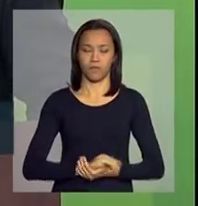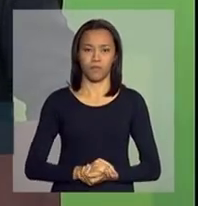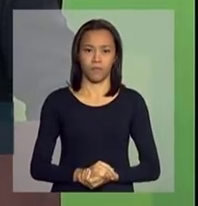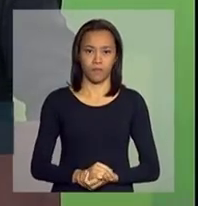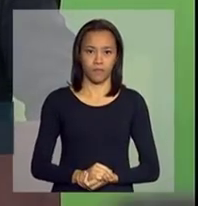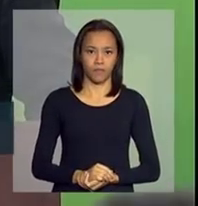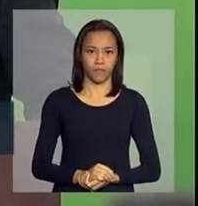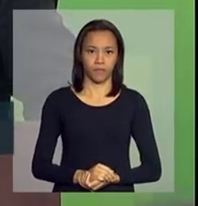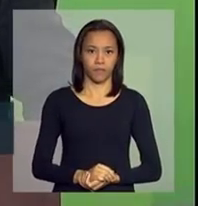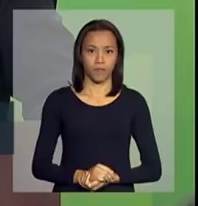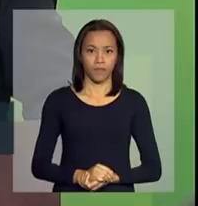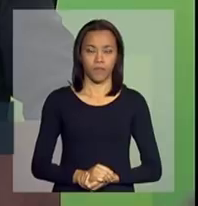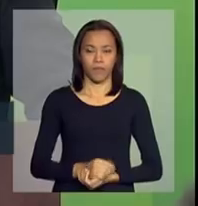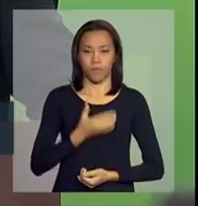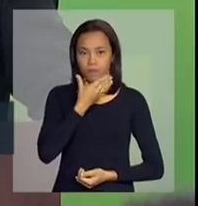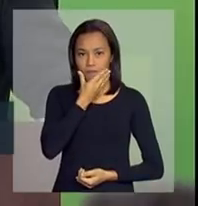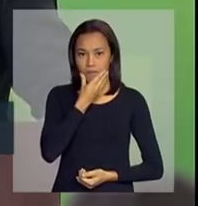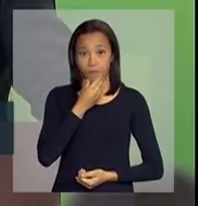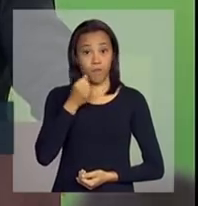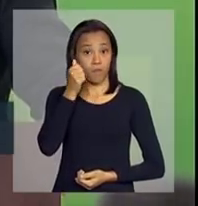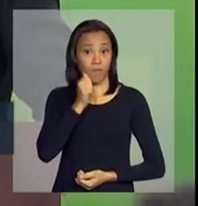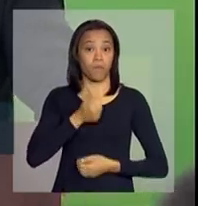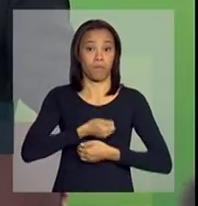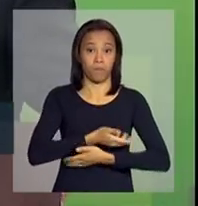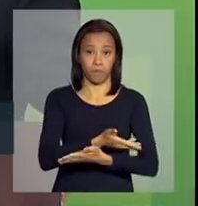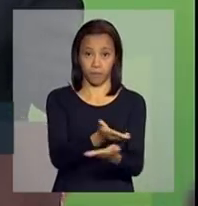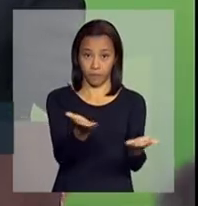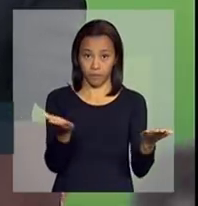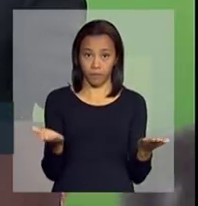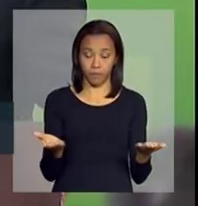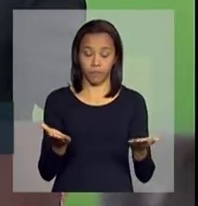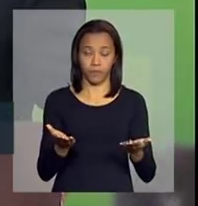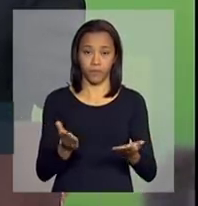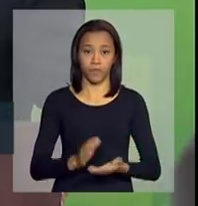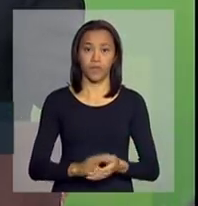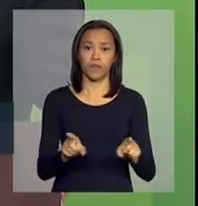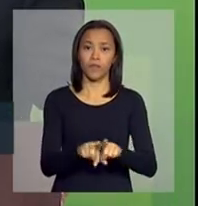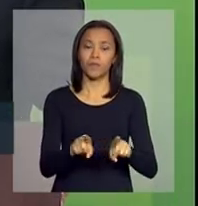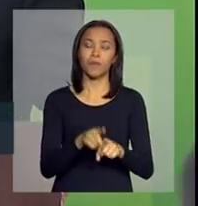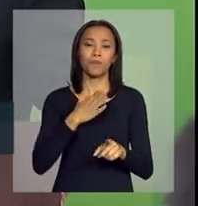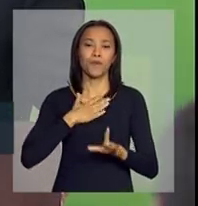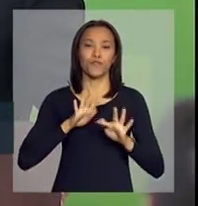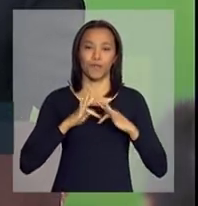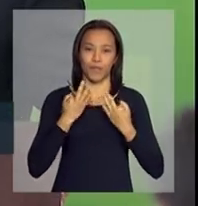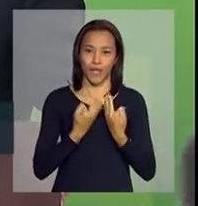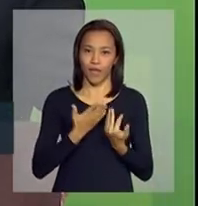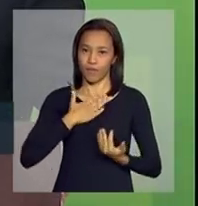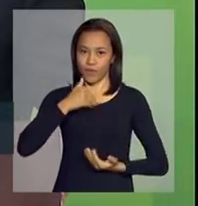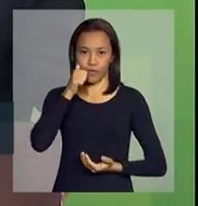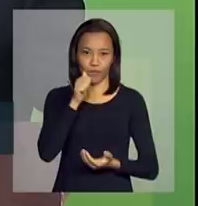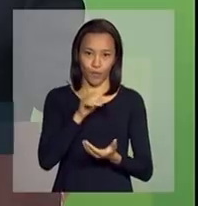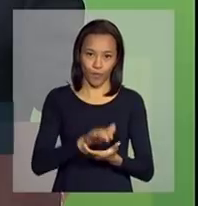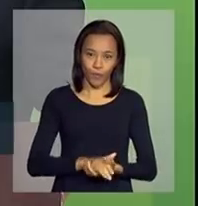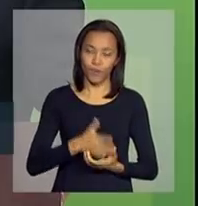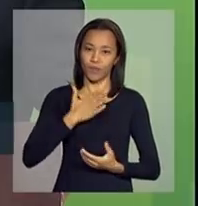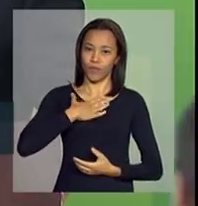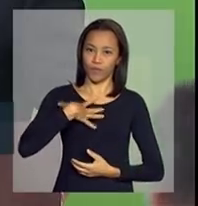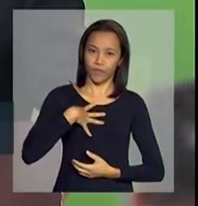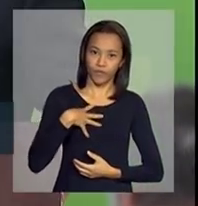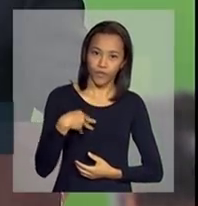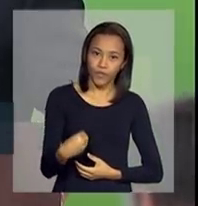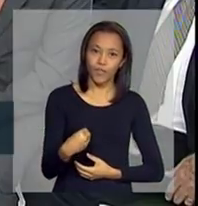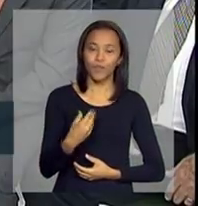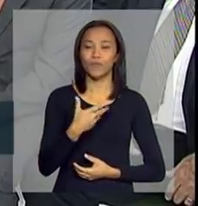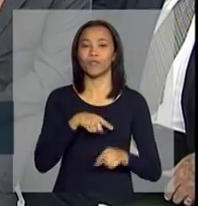Minhas senhoras, meus senhores, meus familiares, minha esposa, meus filhos